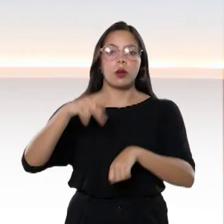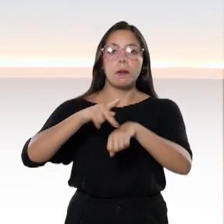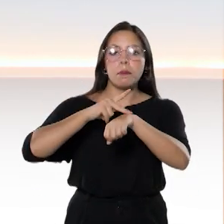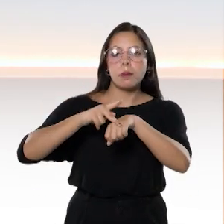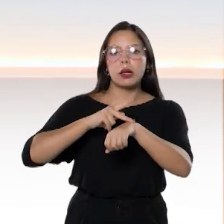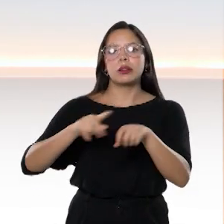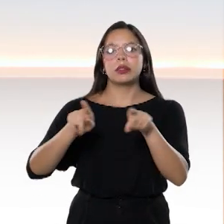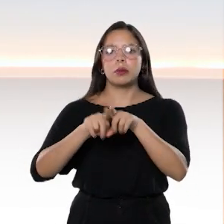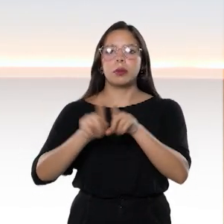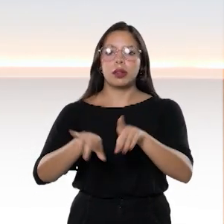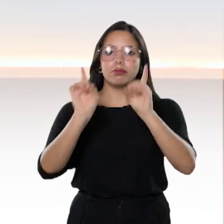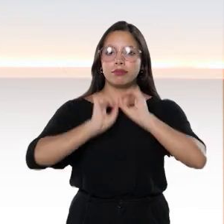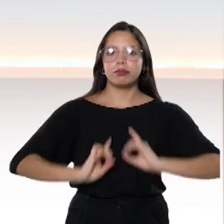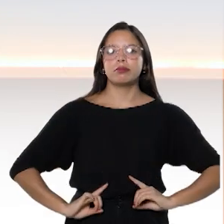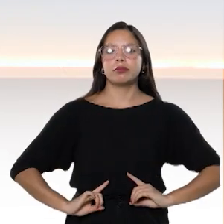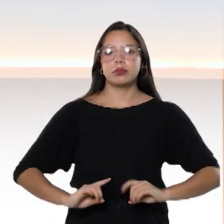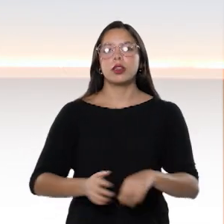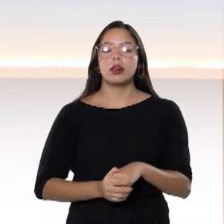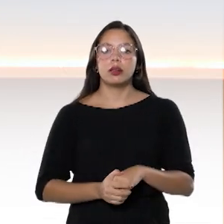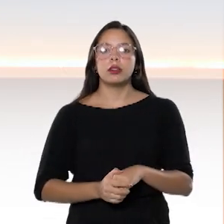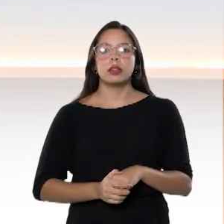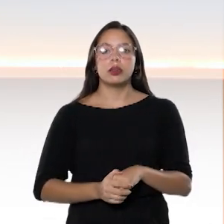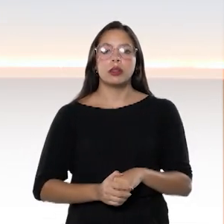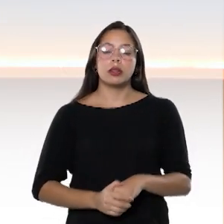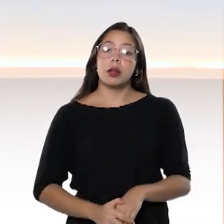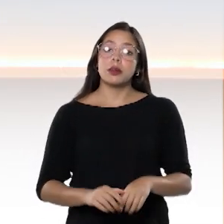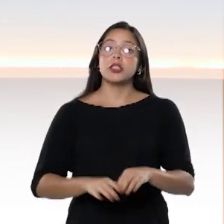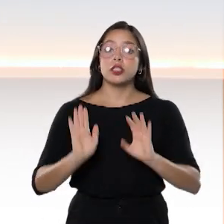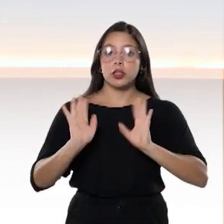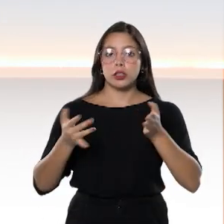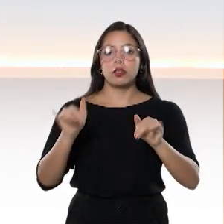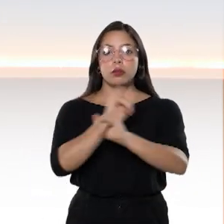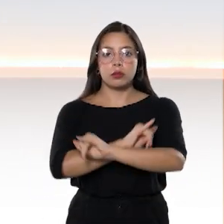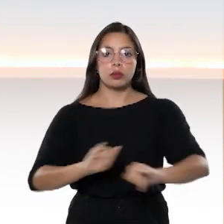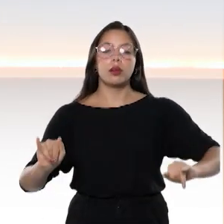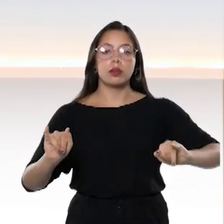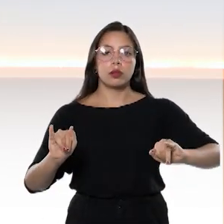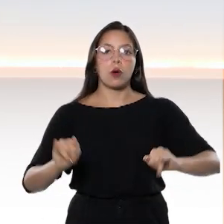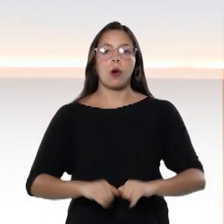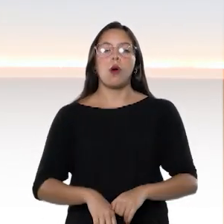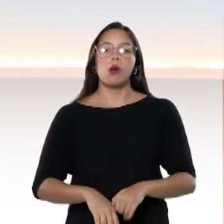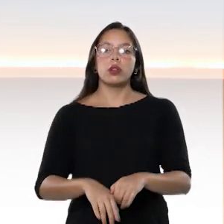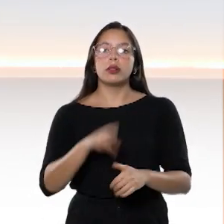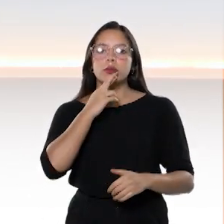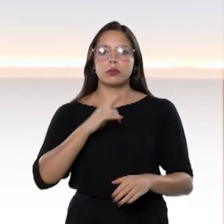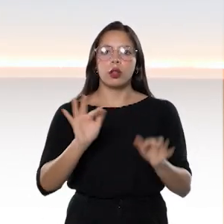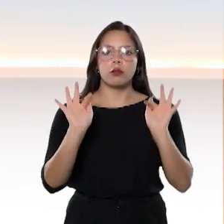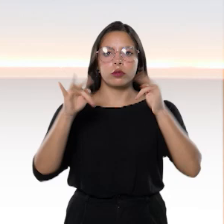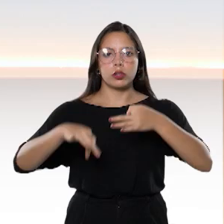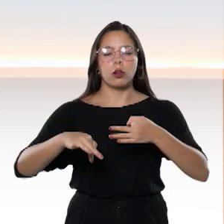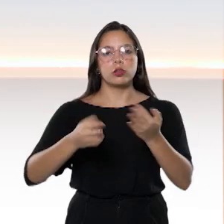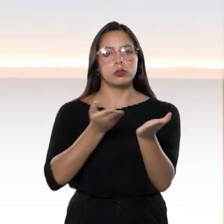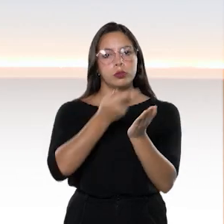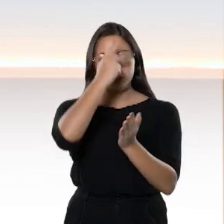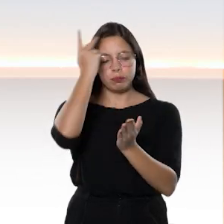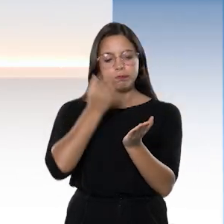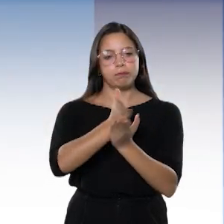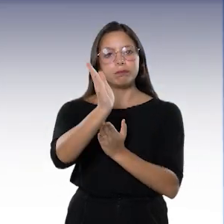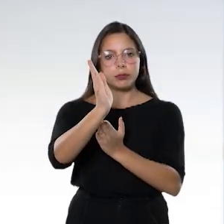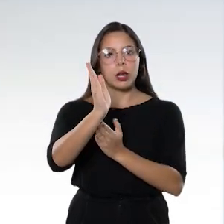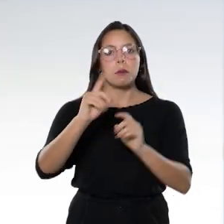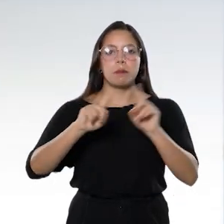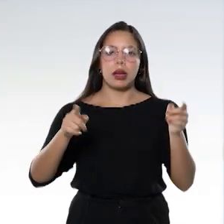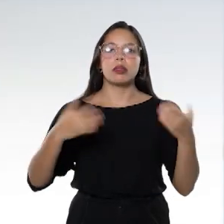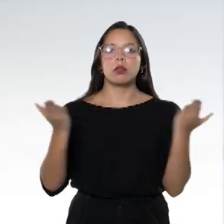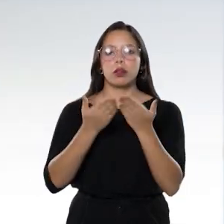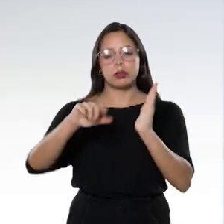lei. Ainda que o resultado do concurso já tenha sido publicado, o MPF pede que a lista de aprovados seja revista.